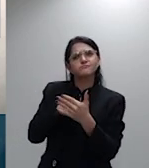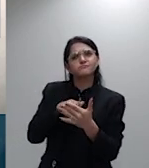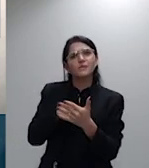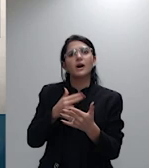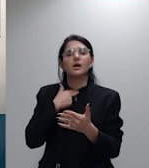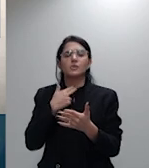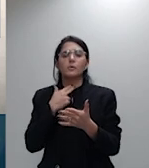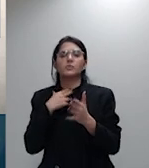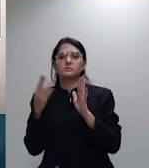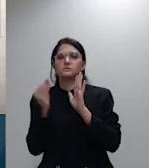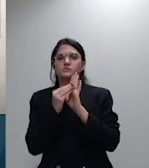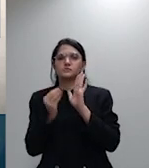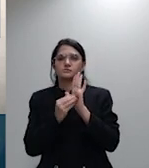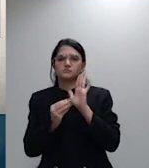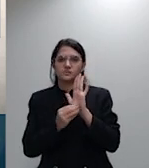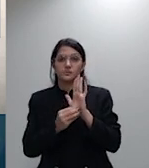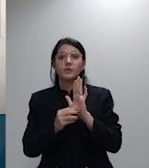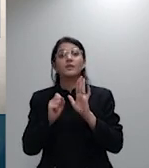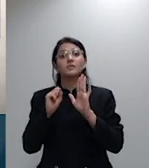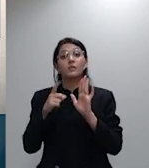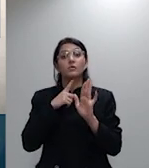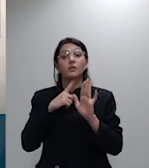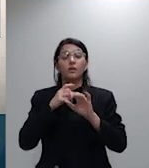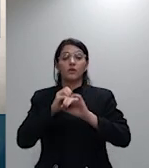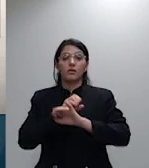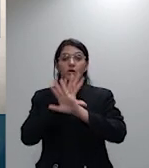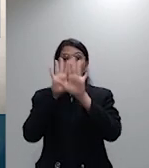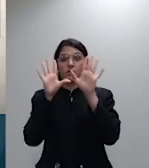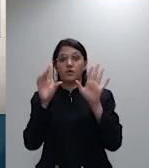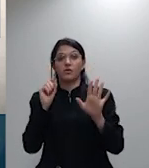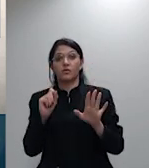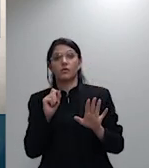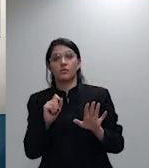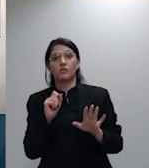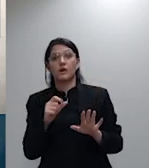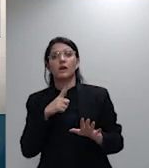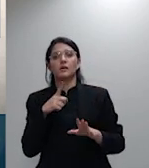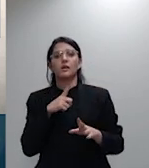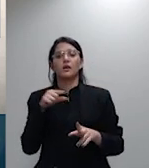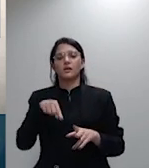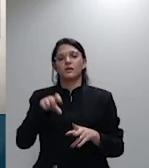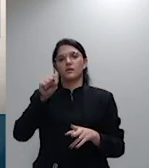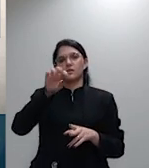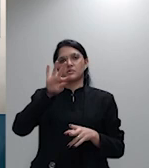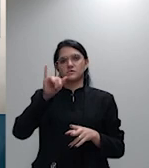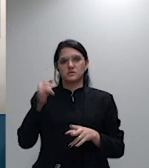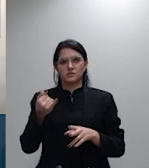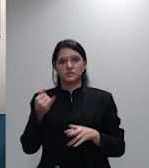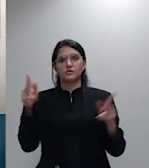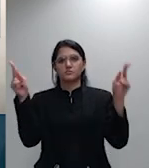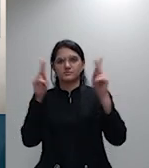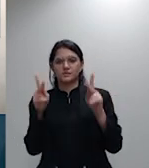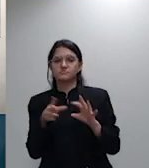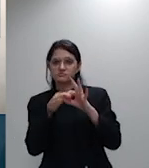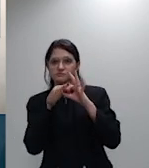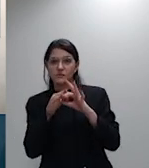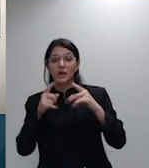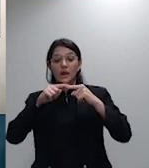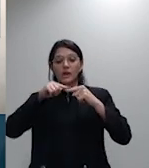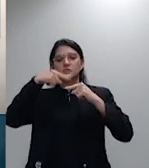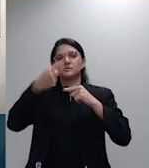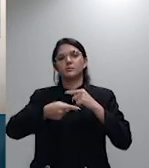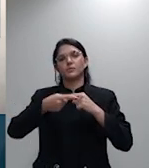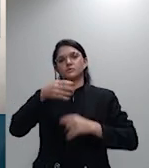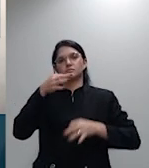portanto que a pacificação da questão pelo STJ deu-se na hipótese em momento posterior à conclusão da ação recindenda acordo ao incidendo